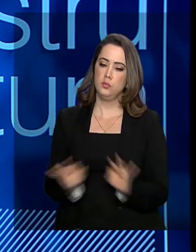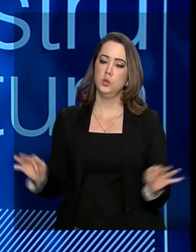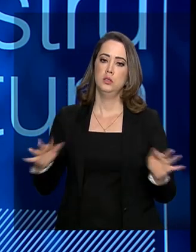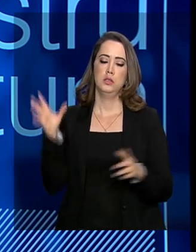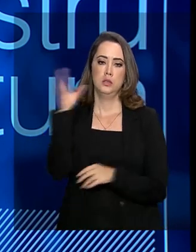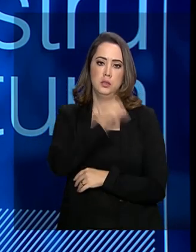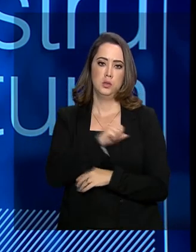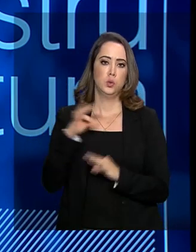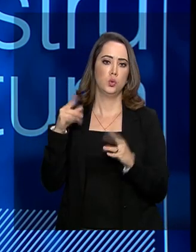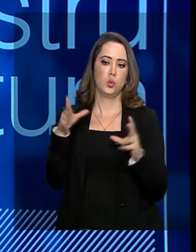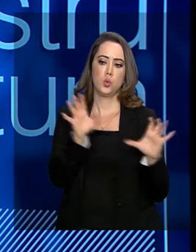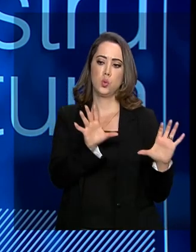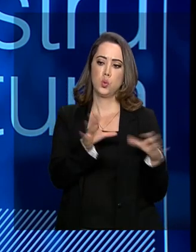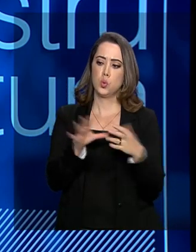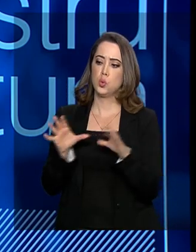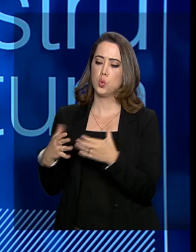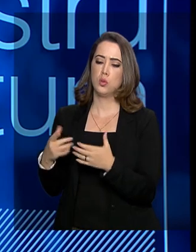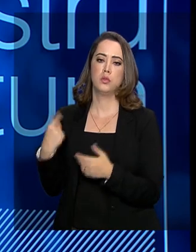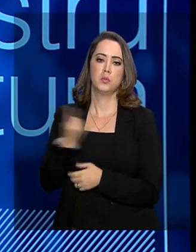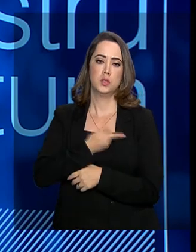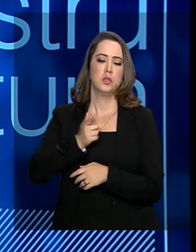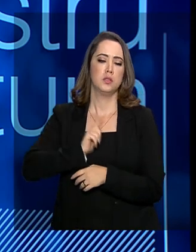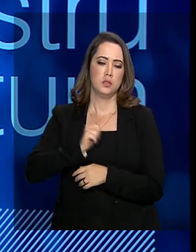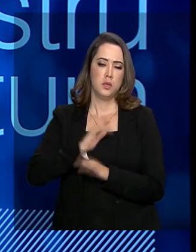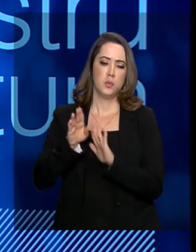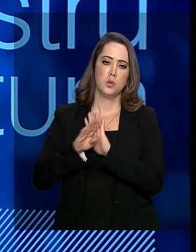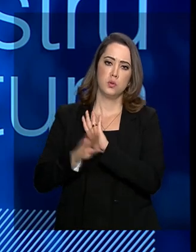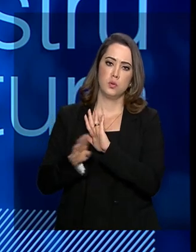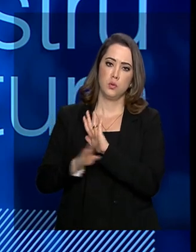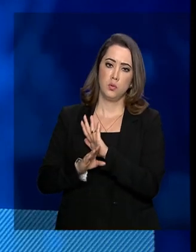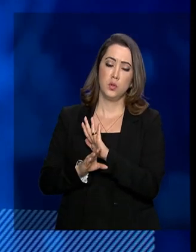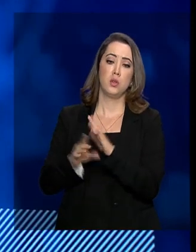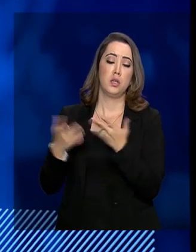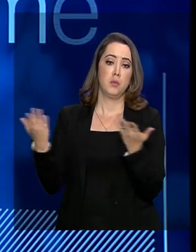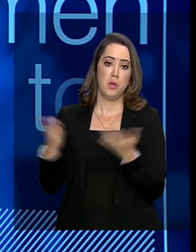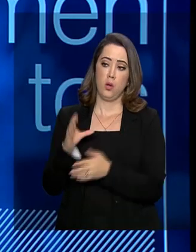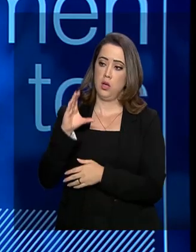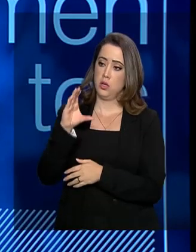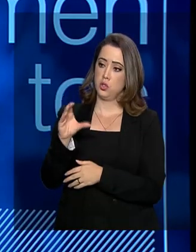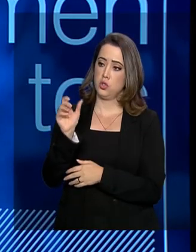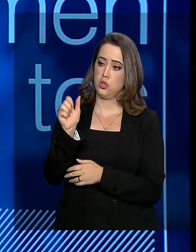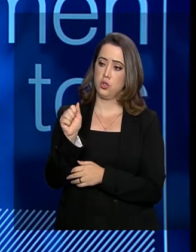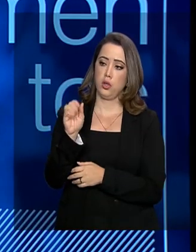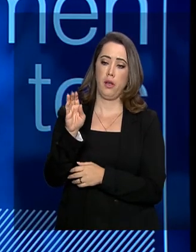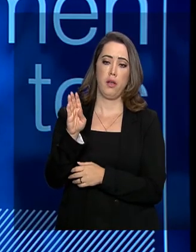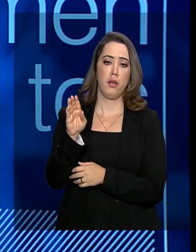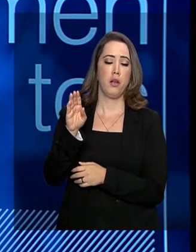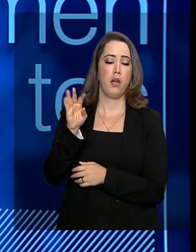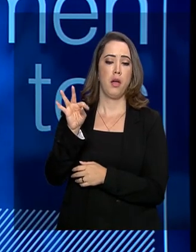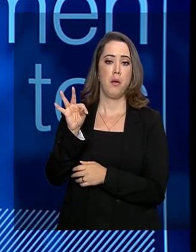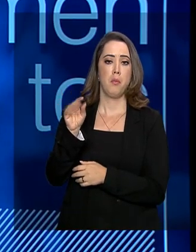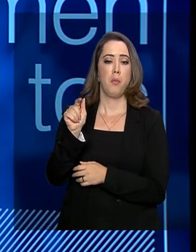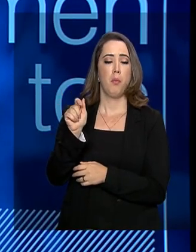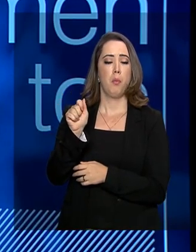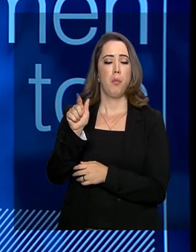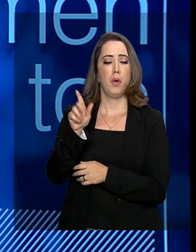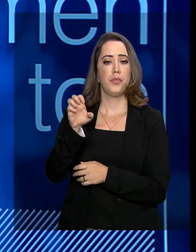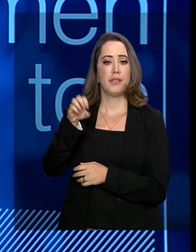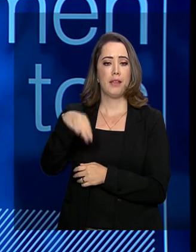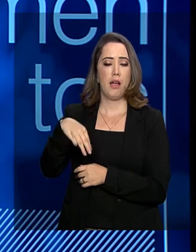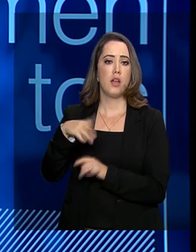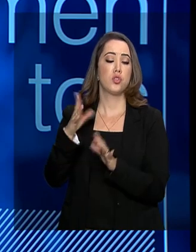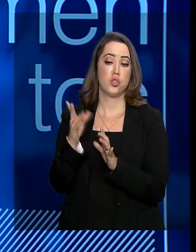passa por todos os setores e nós temos aí um programa de cabotagem, que agora ainda no mês de agosto nós vamos estar lançando, que visa a